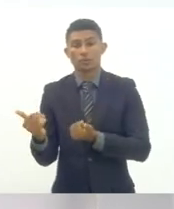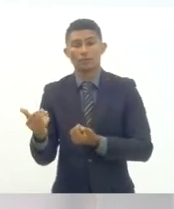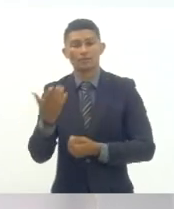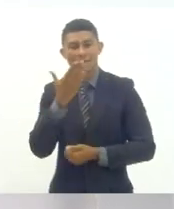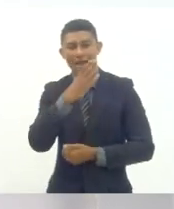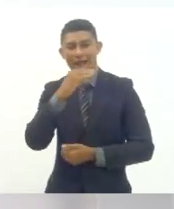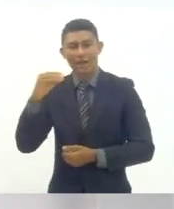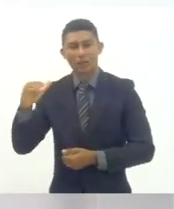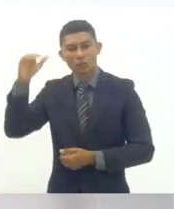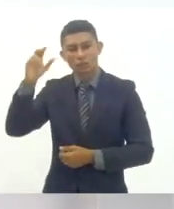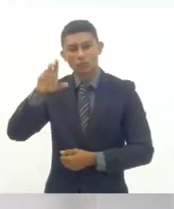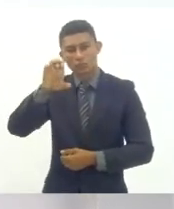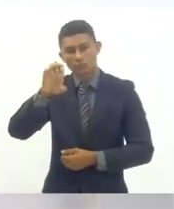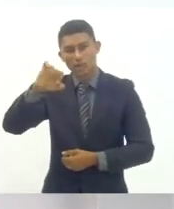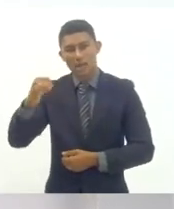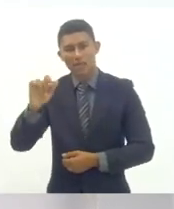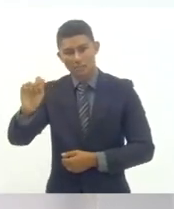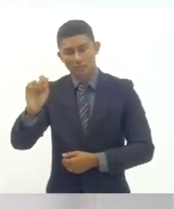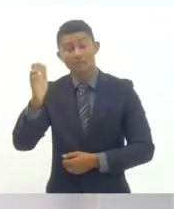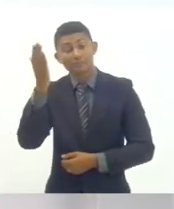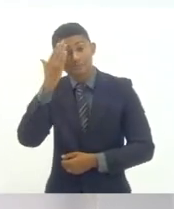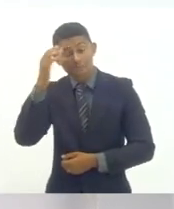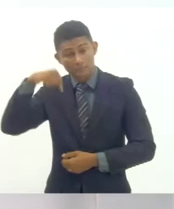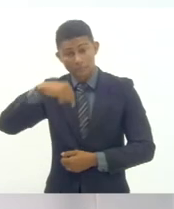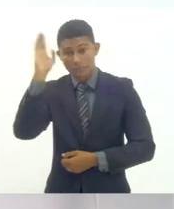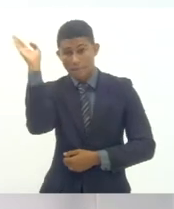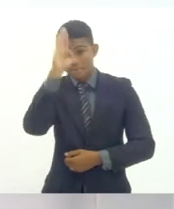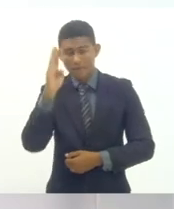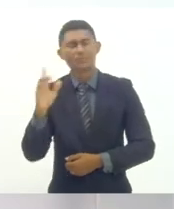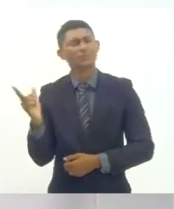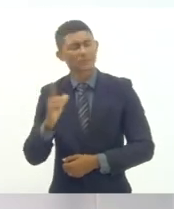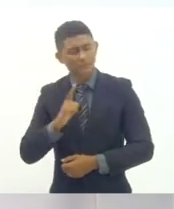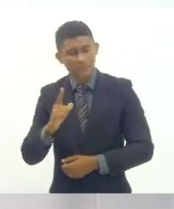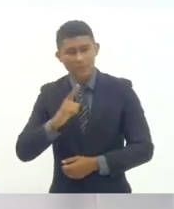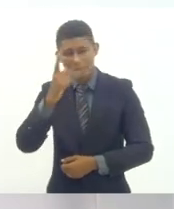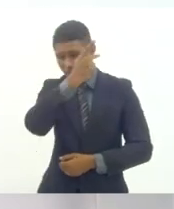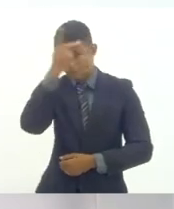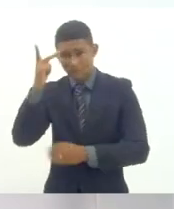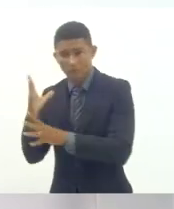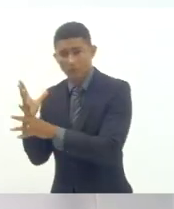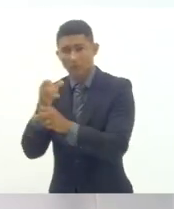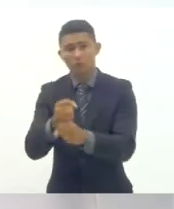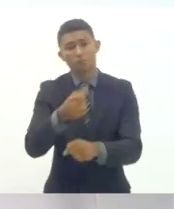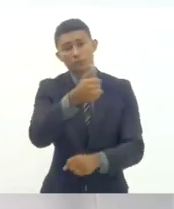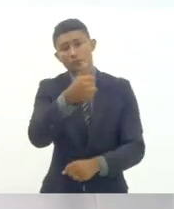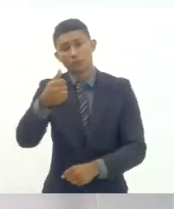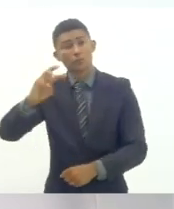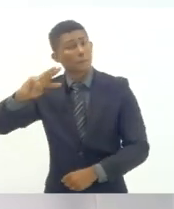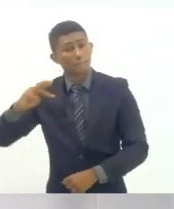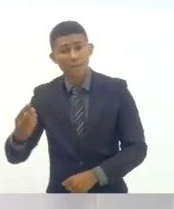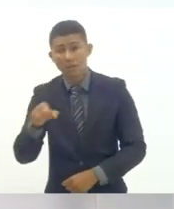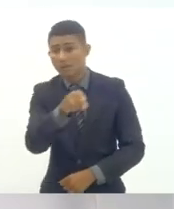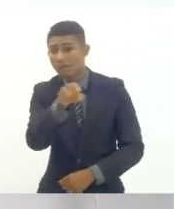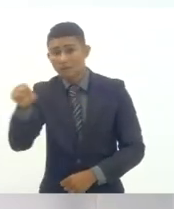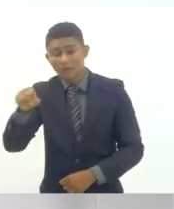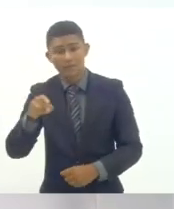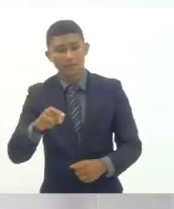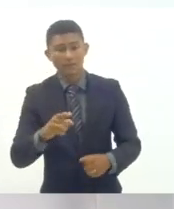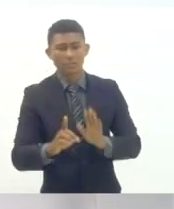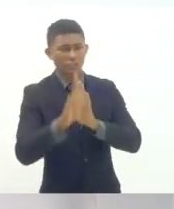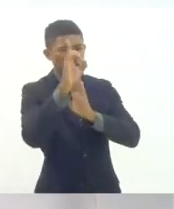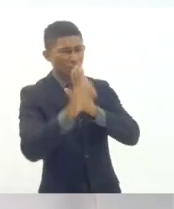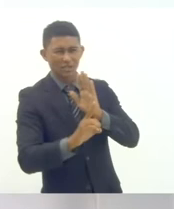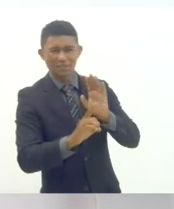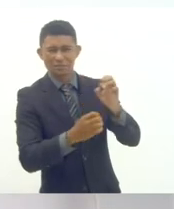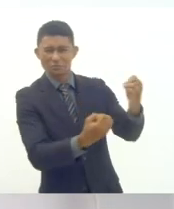alto índice de analfabetismo no Brasil com 11 milhões de brasileiros e brasileiras sem acesso ao direito à educação o estado